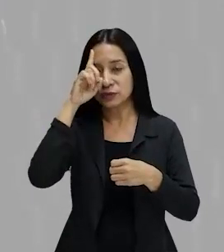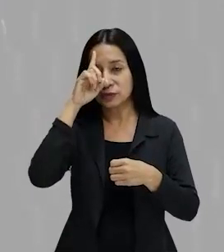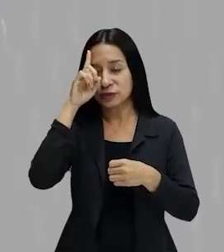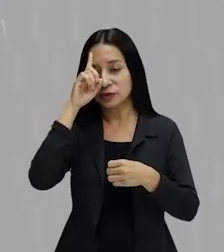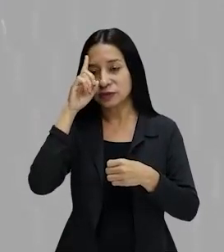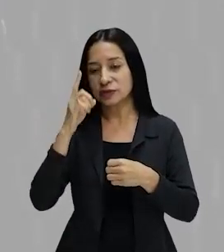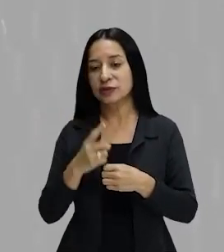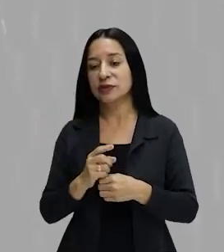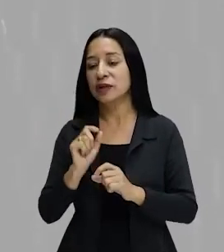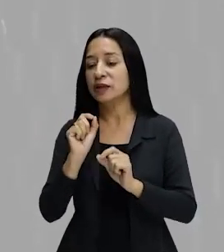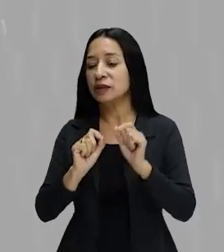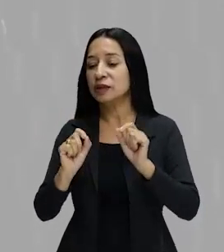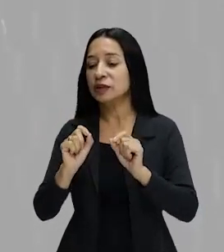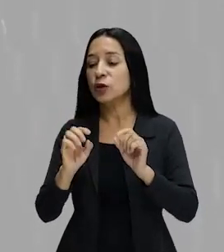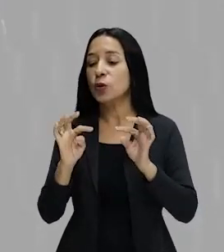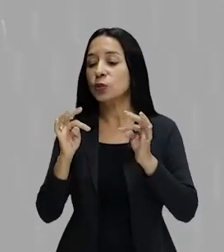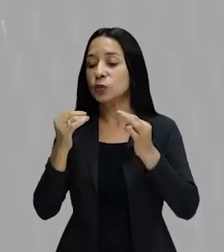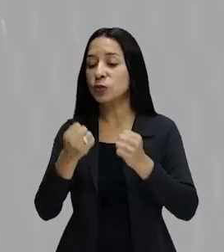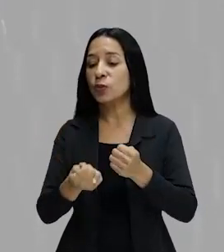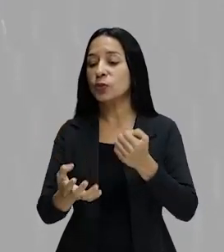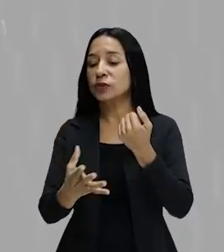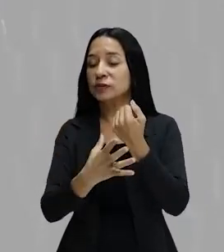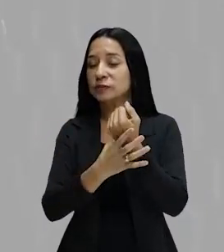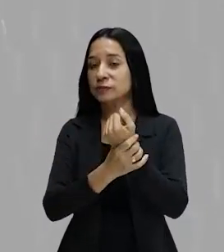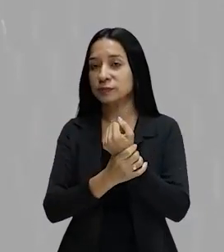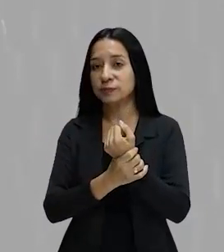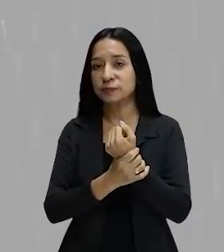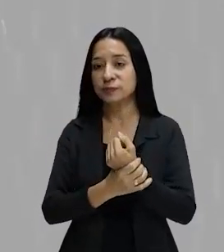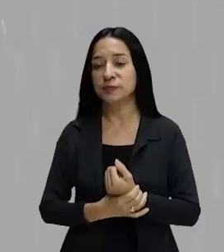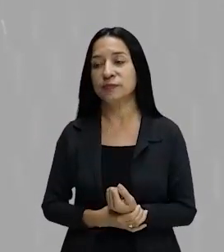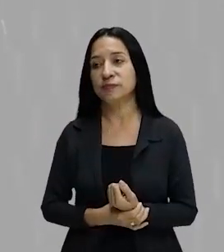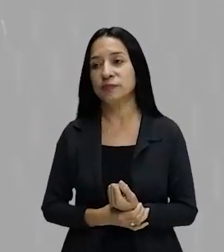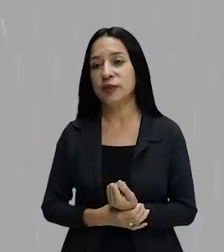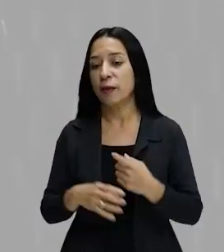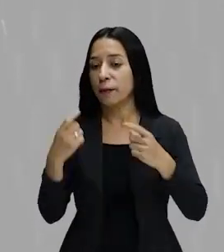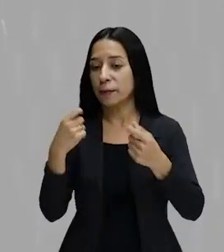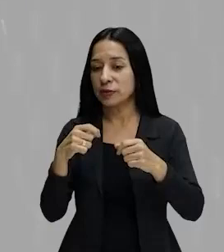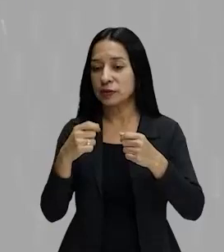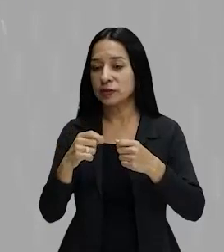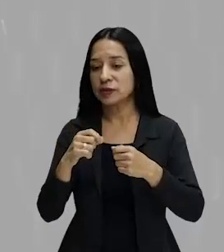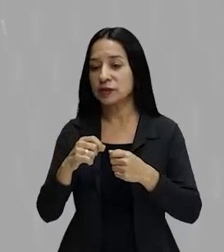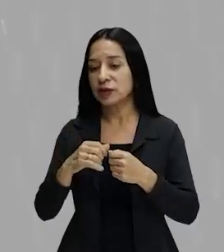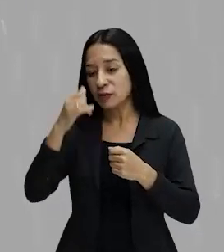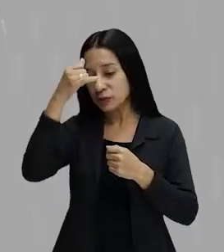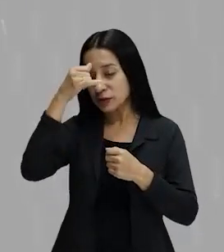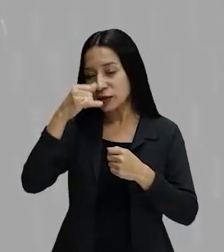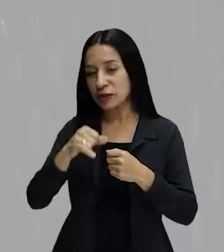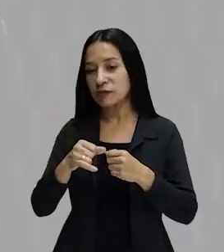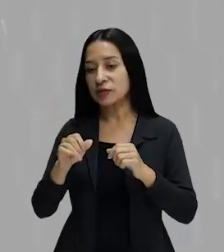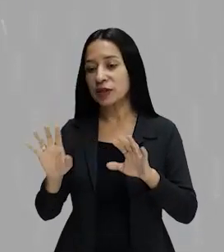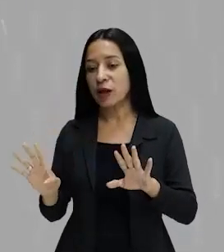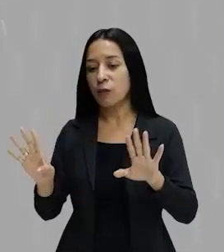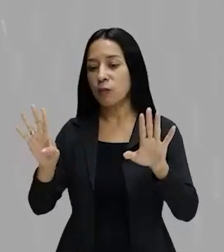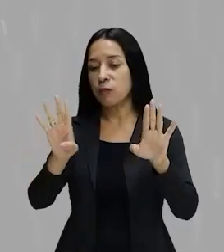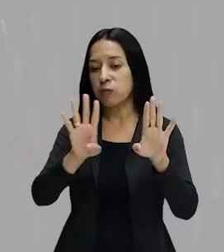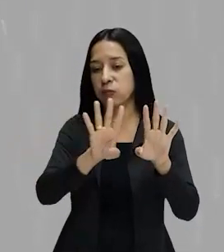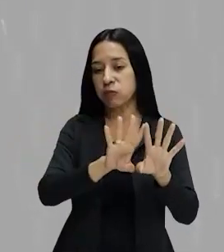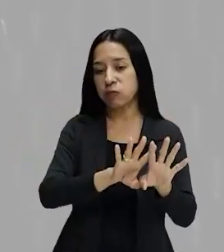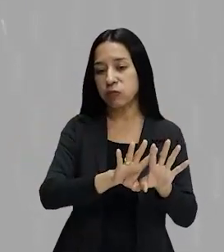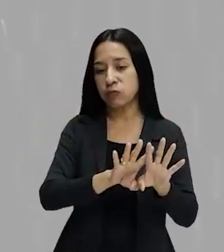todas em segurança. Só que ainda precisamos evitar aglomerações, usar